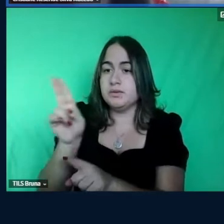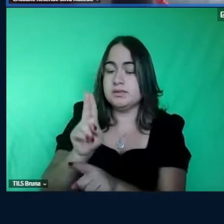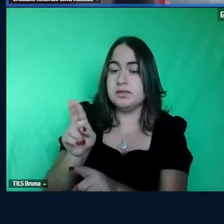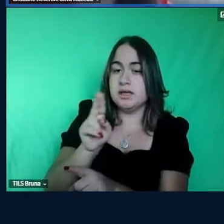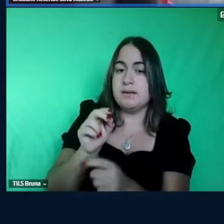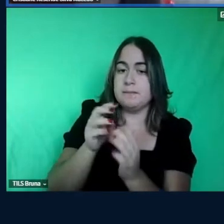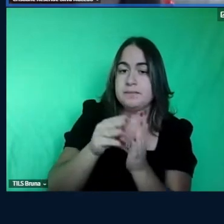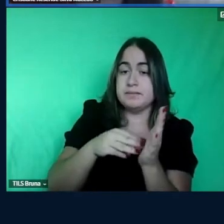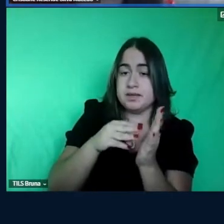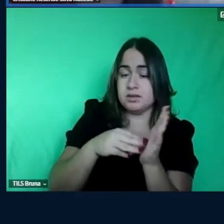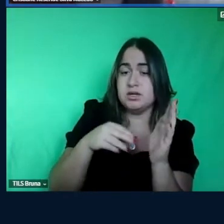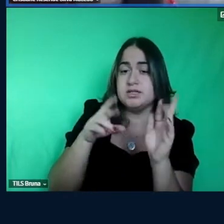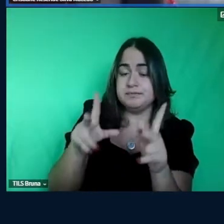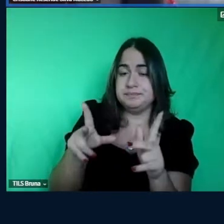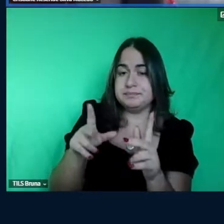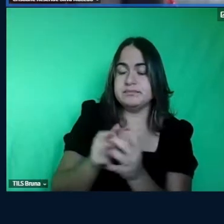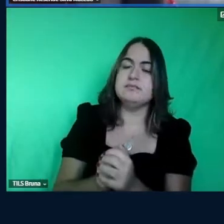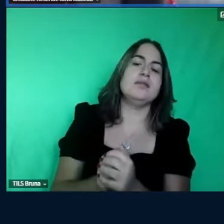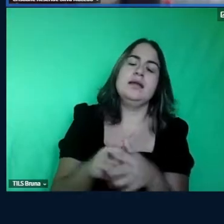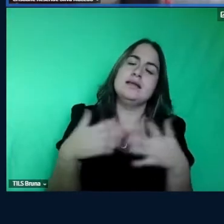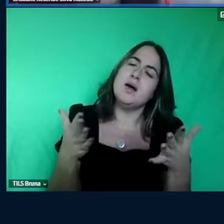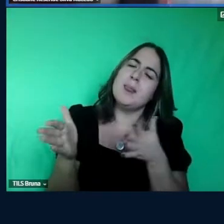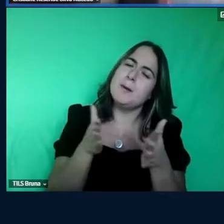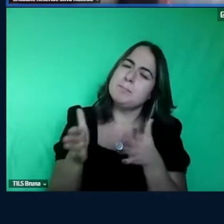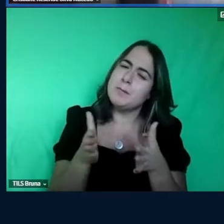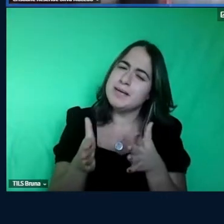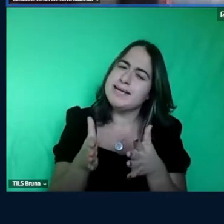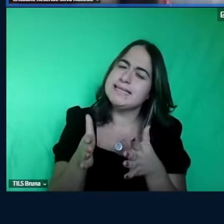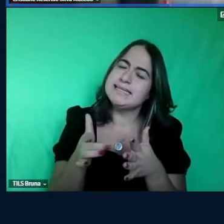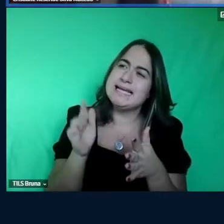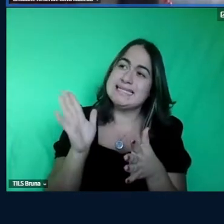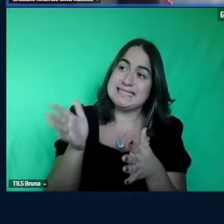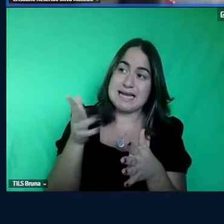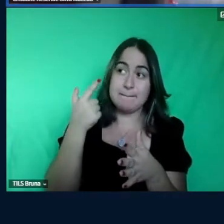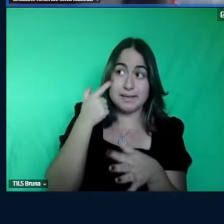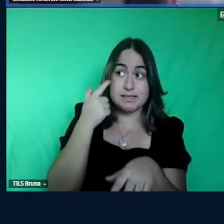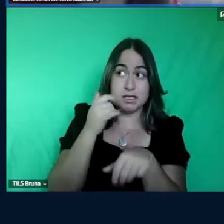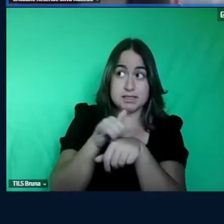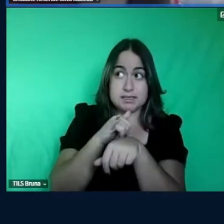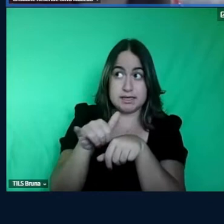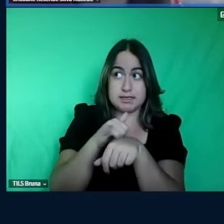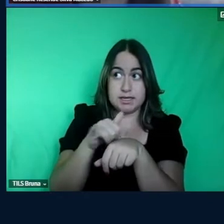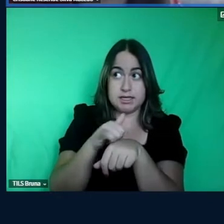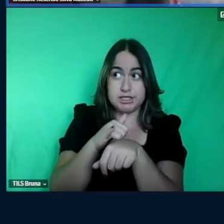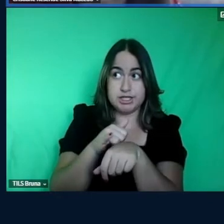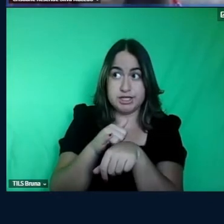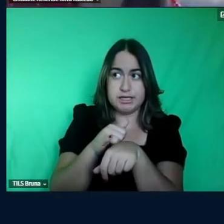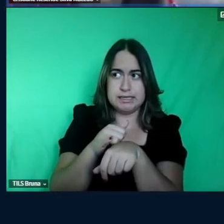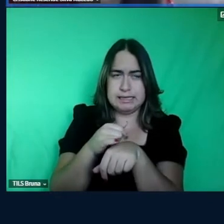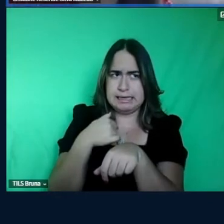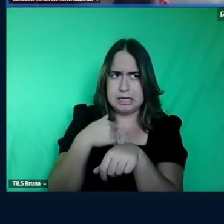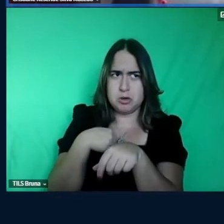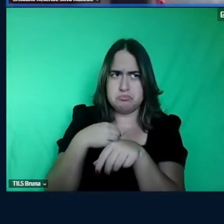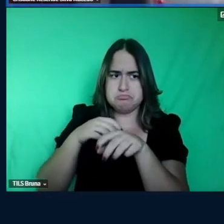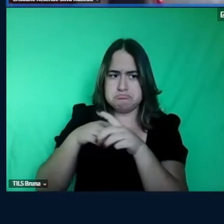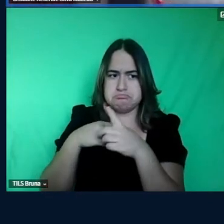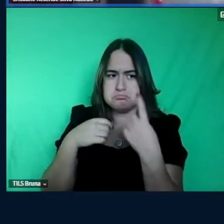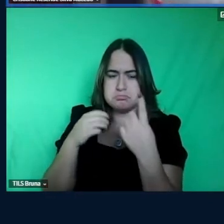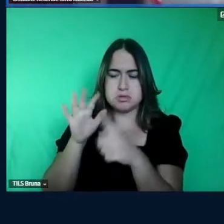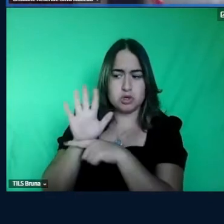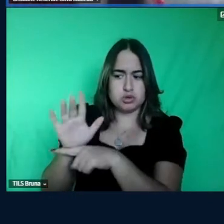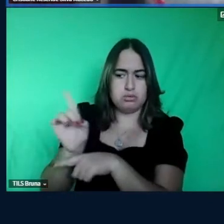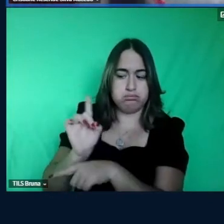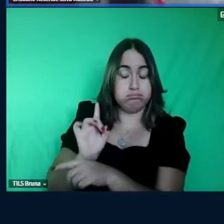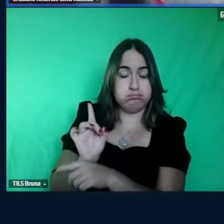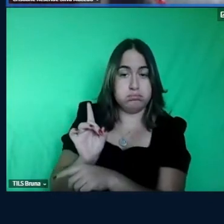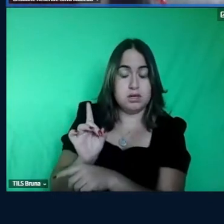naquele momento ela já estava pensando em estratégias para a Bia sem a minha intervenção porque no primeiro momento